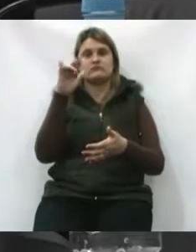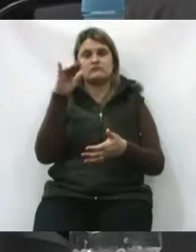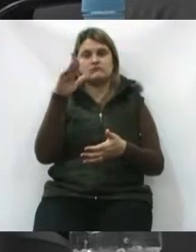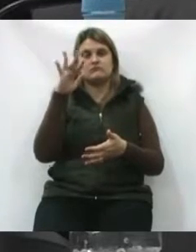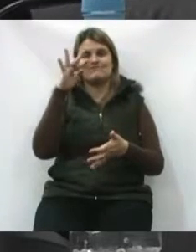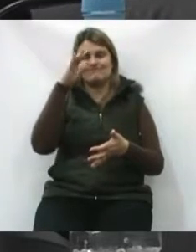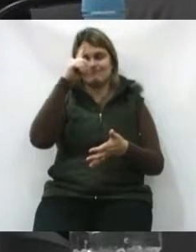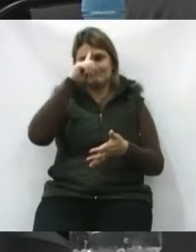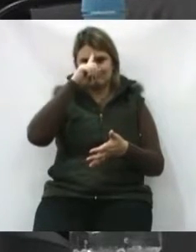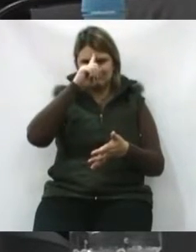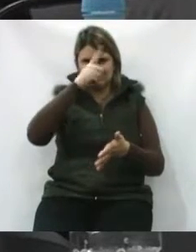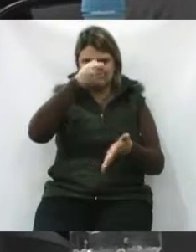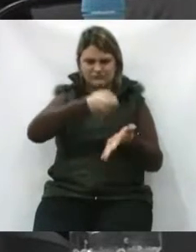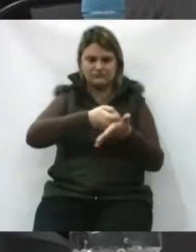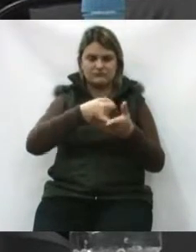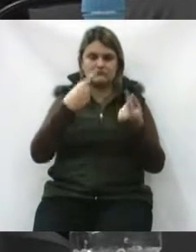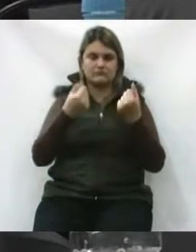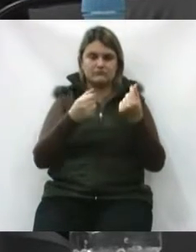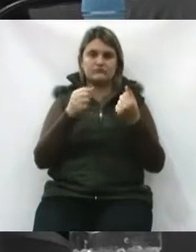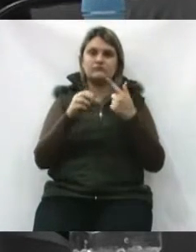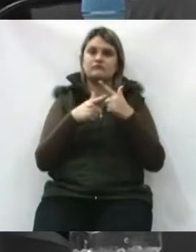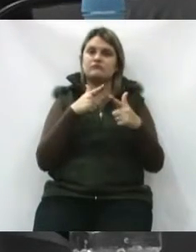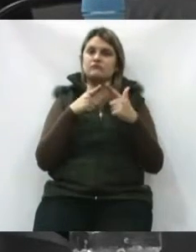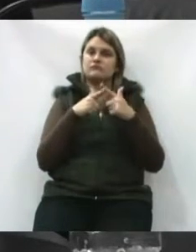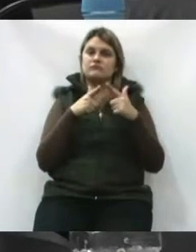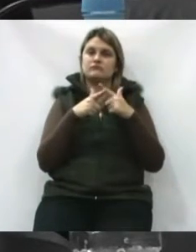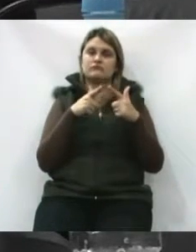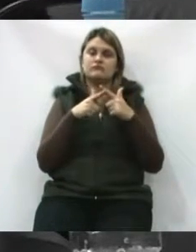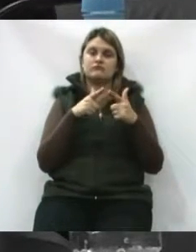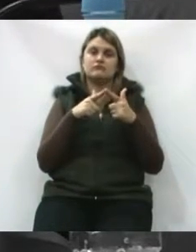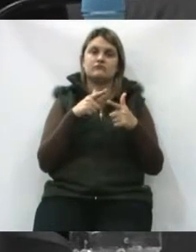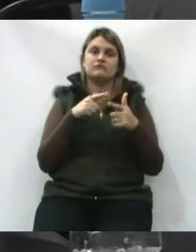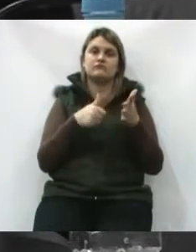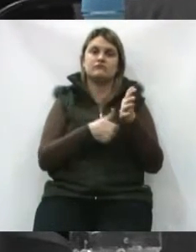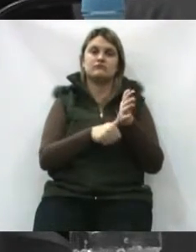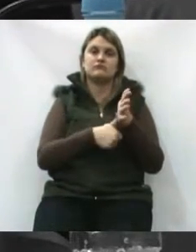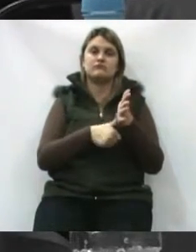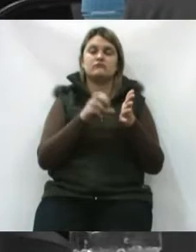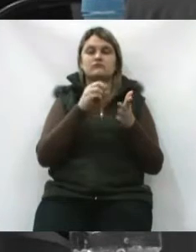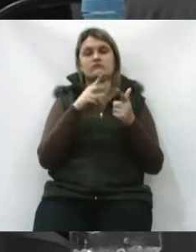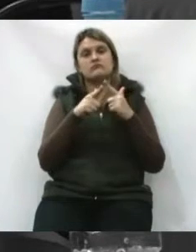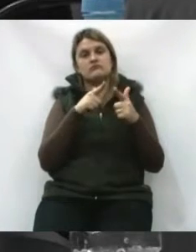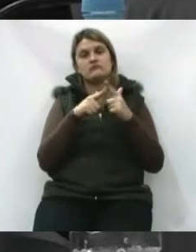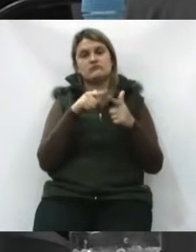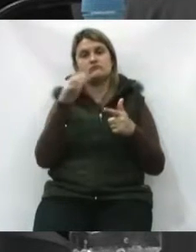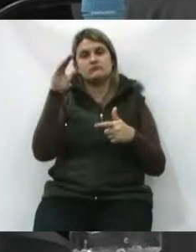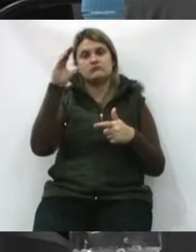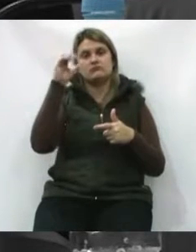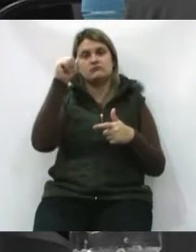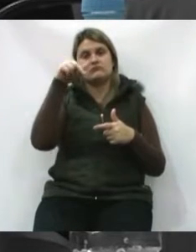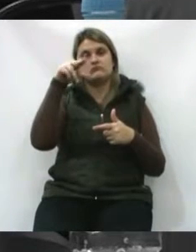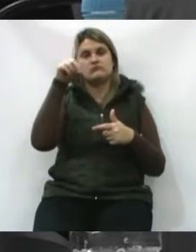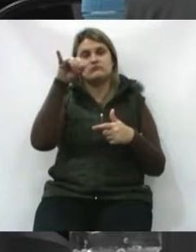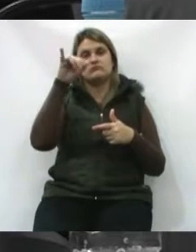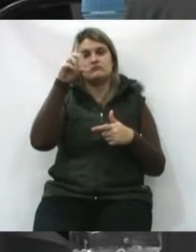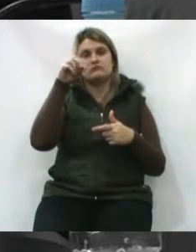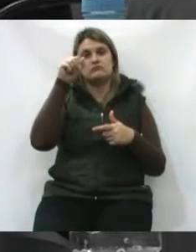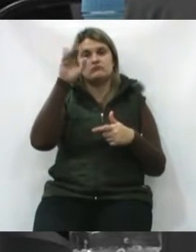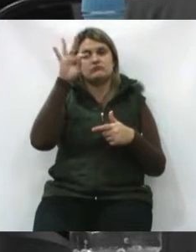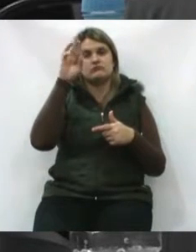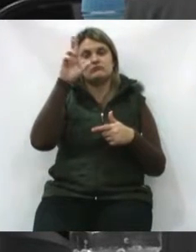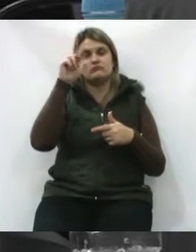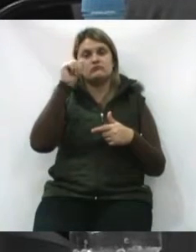abuso de poder econômico, ou um problema no registro de candidatura. E isso se aplica